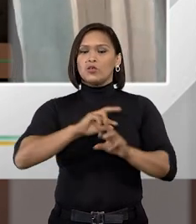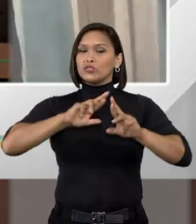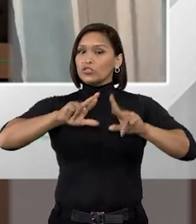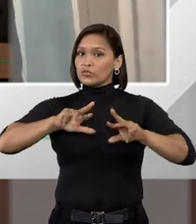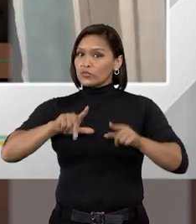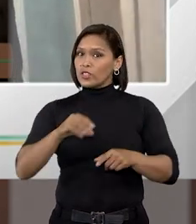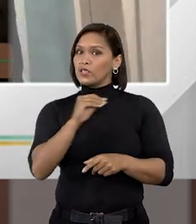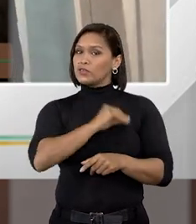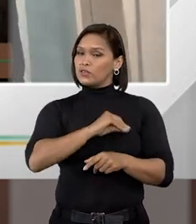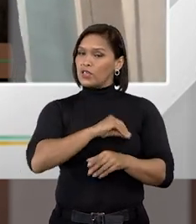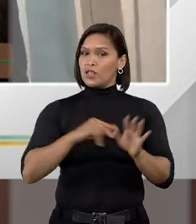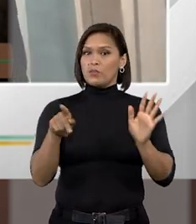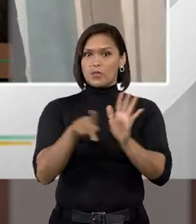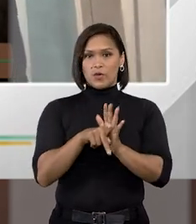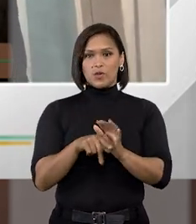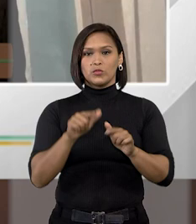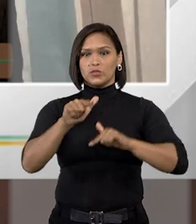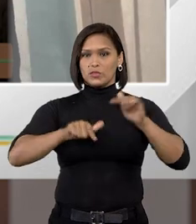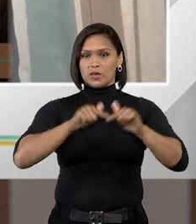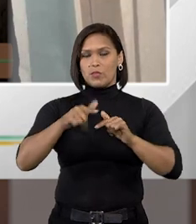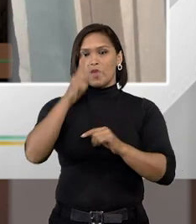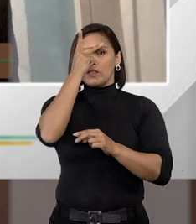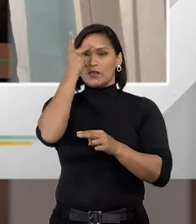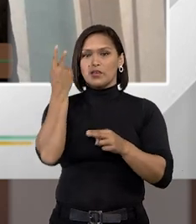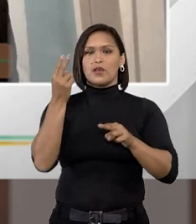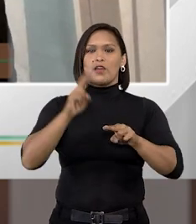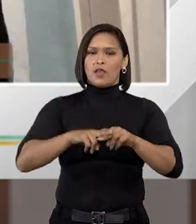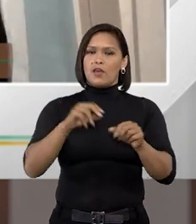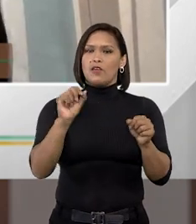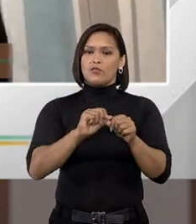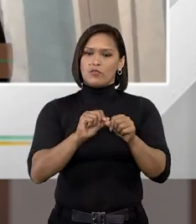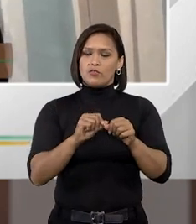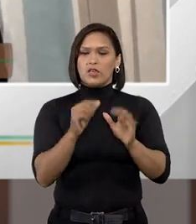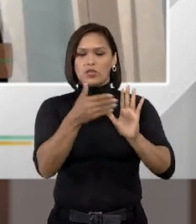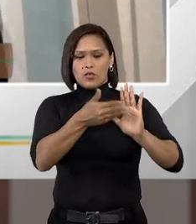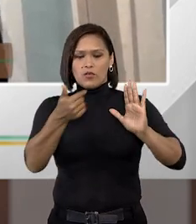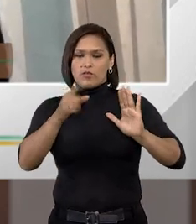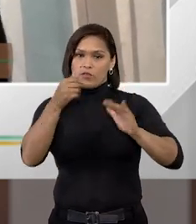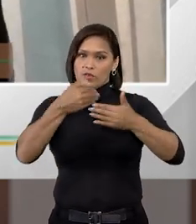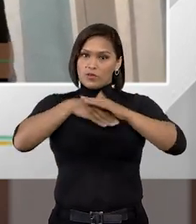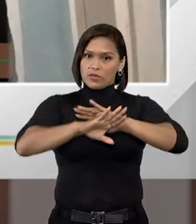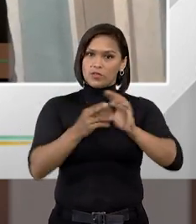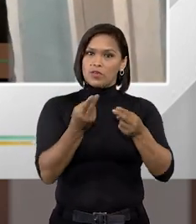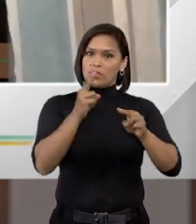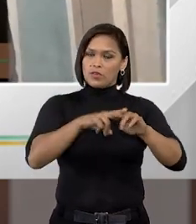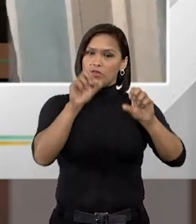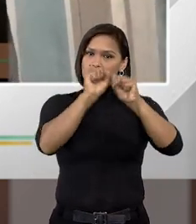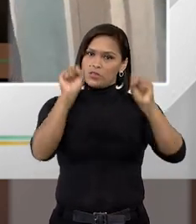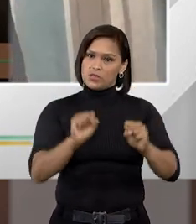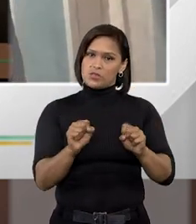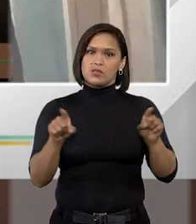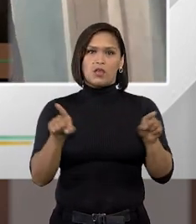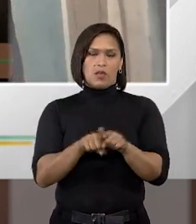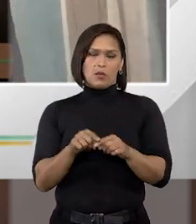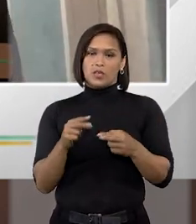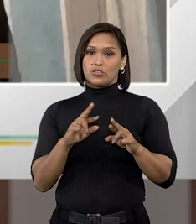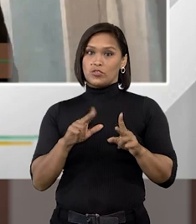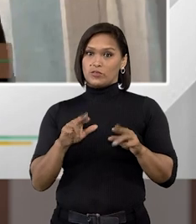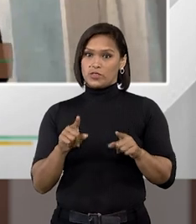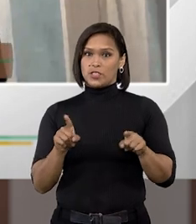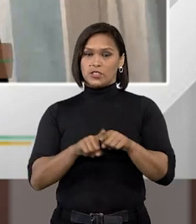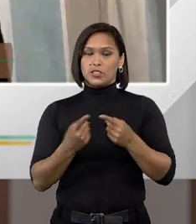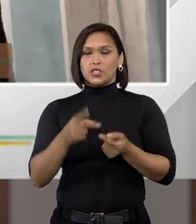salário que é proveniente do trabalho que é realizado tanto no trabalho externo quanto no trabalho interno dentro do sistema prisional.